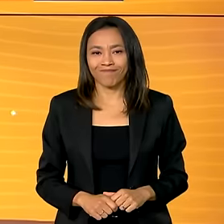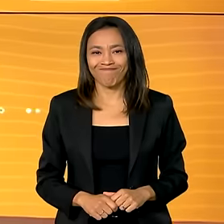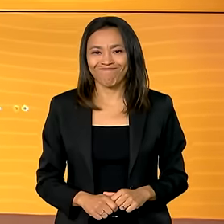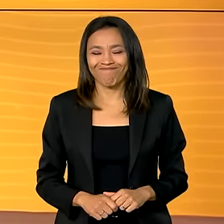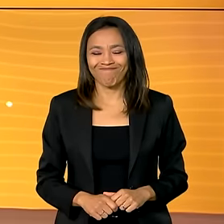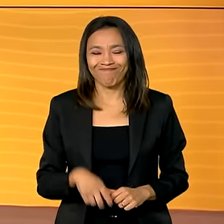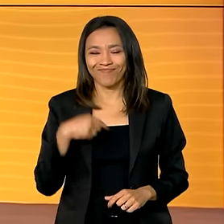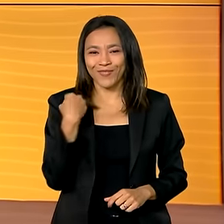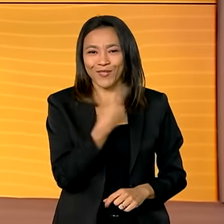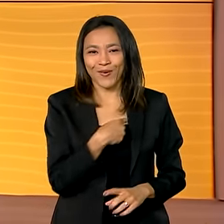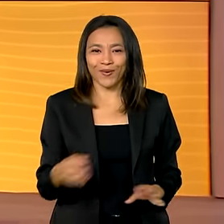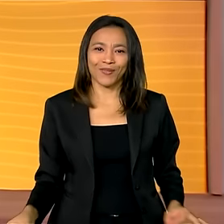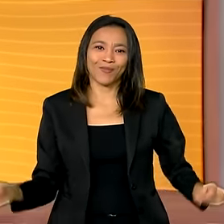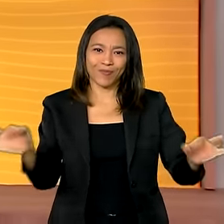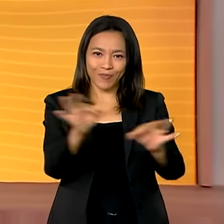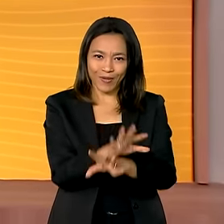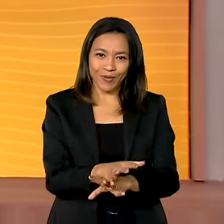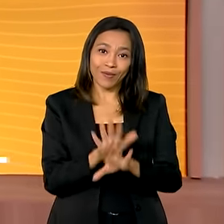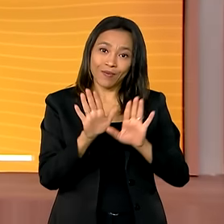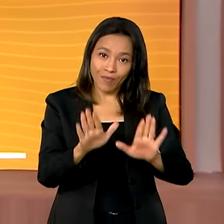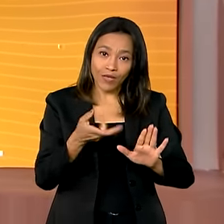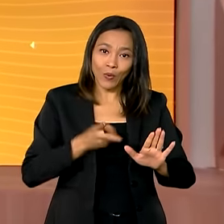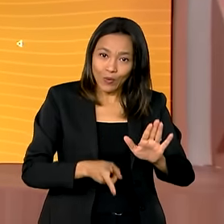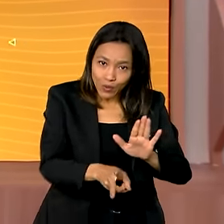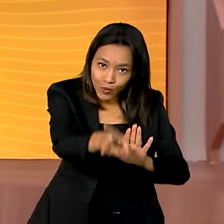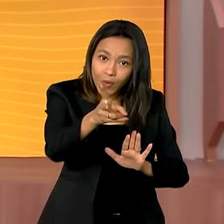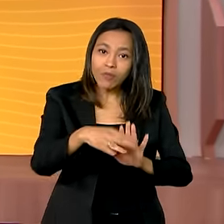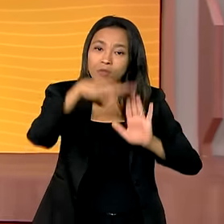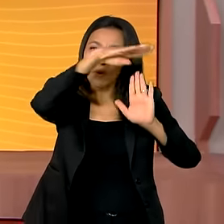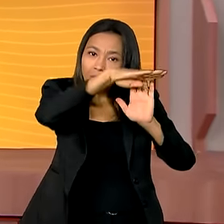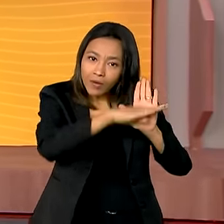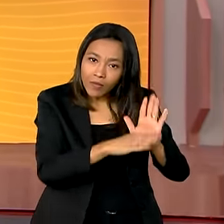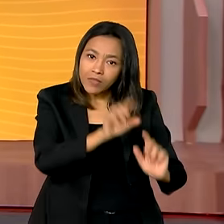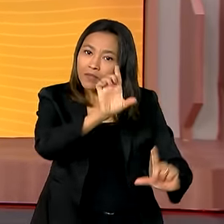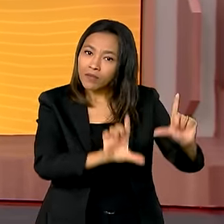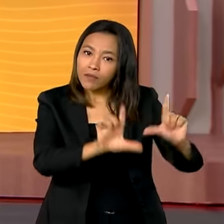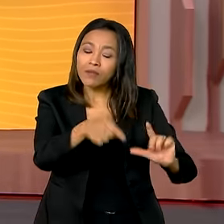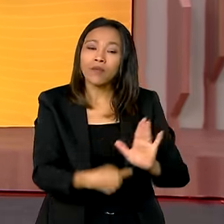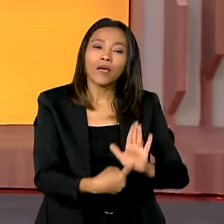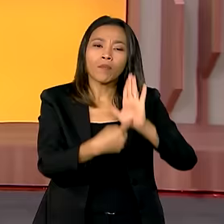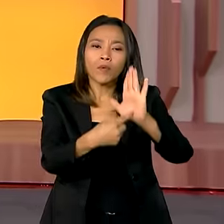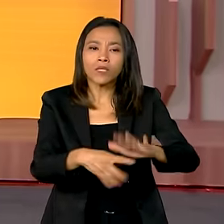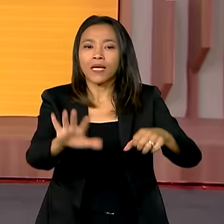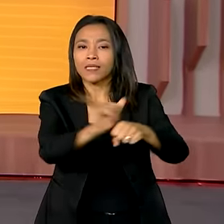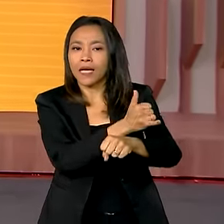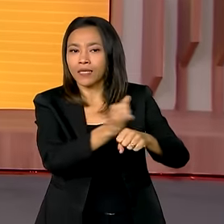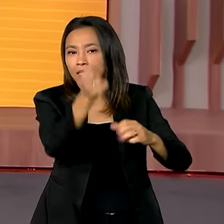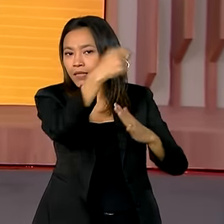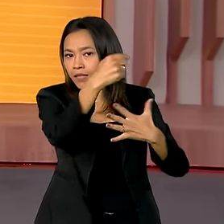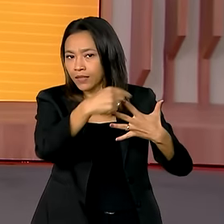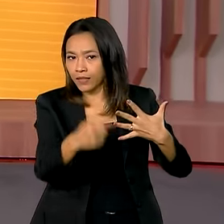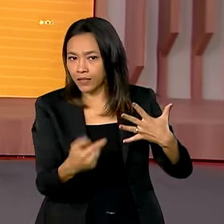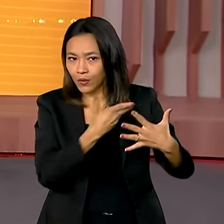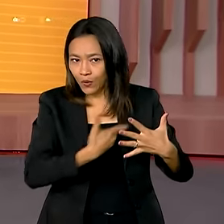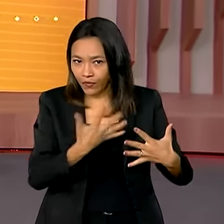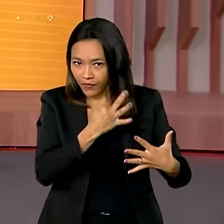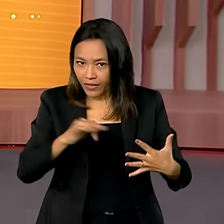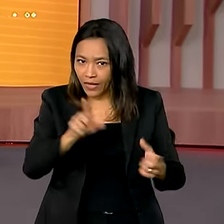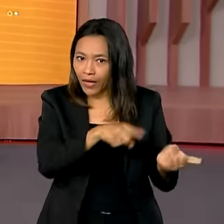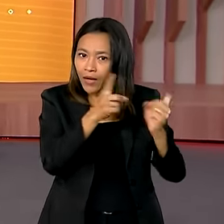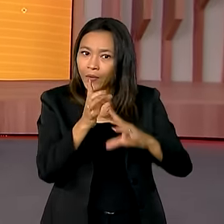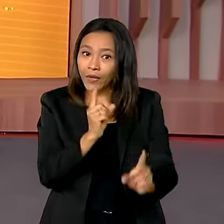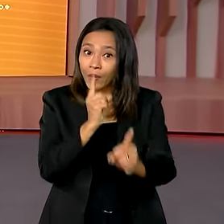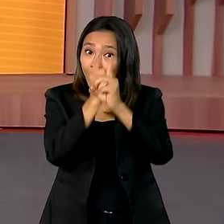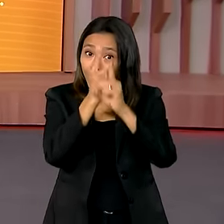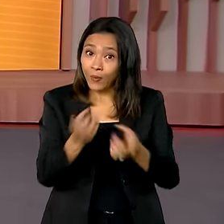E o Brasil em Dia fica por aqui, mas o Canal Gov segue com a programação, mostrando todas as ações do governo federal, eventos ao vivo,